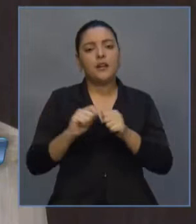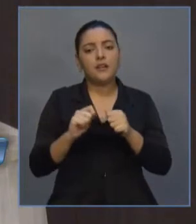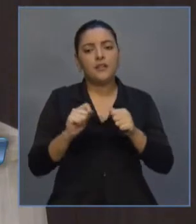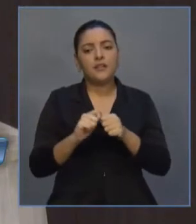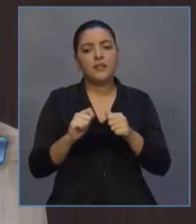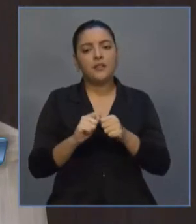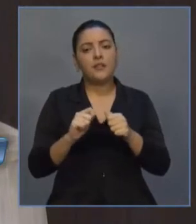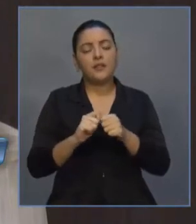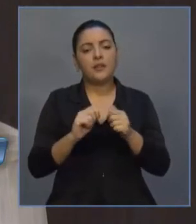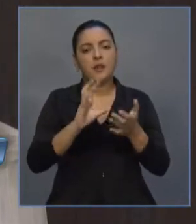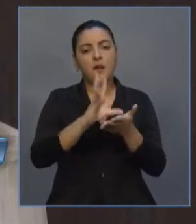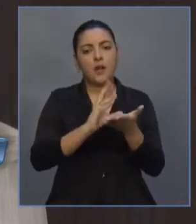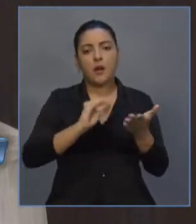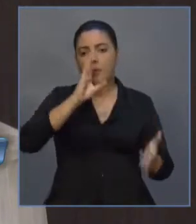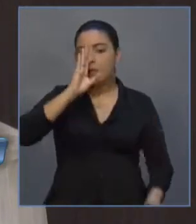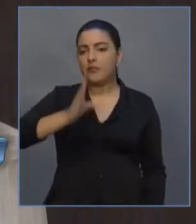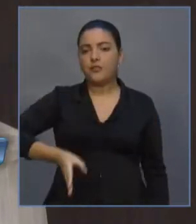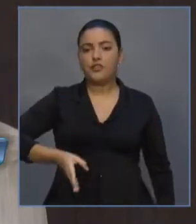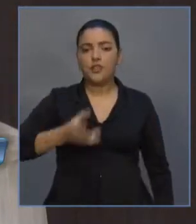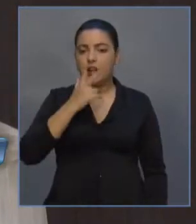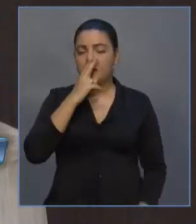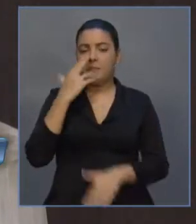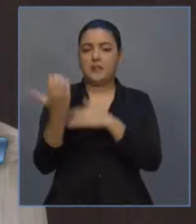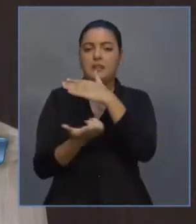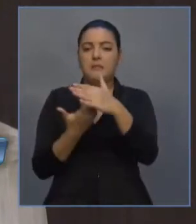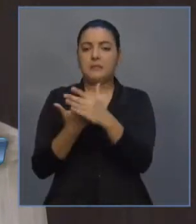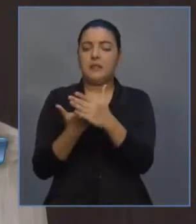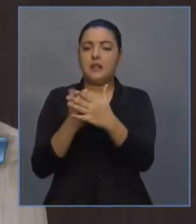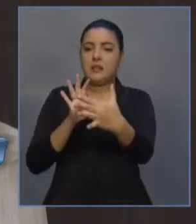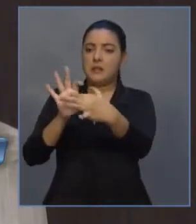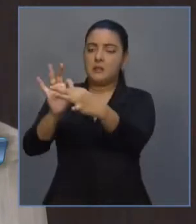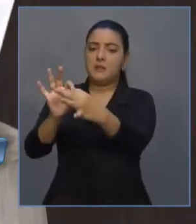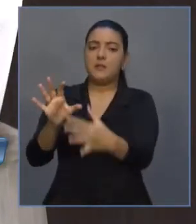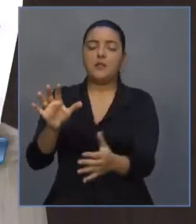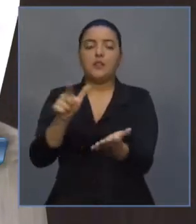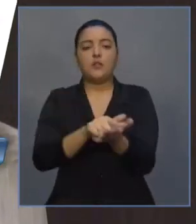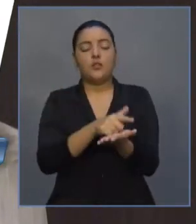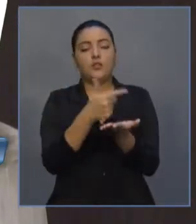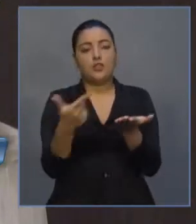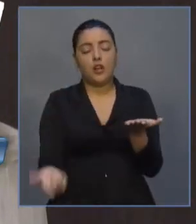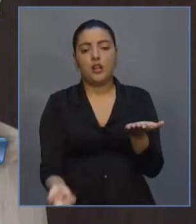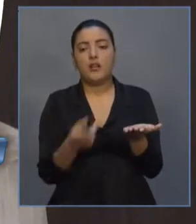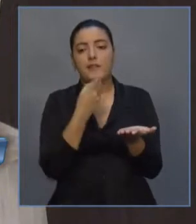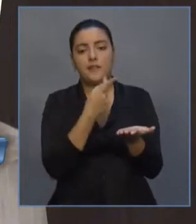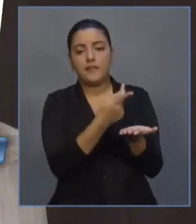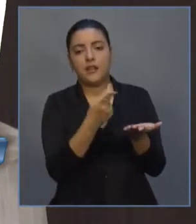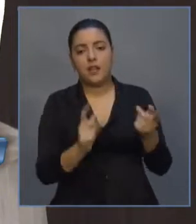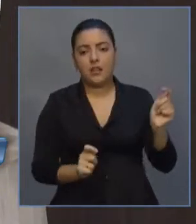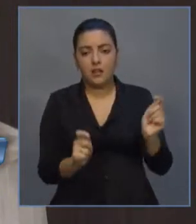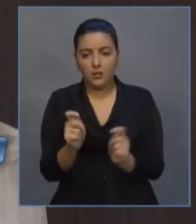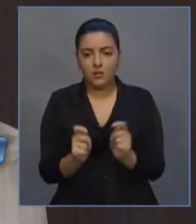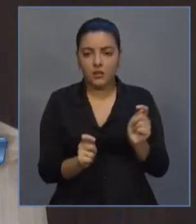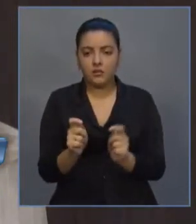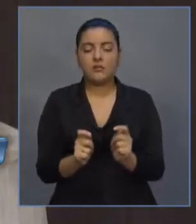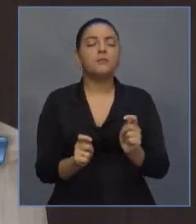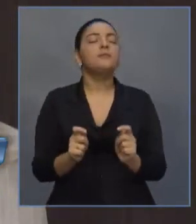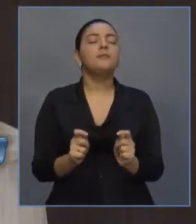com destinatário fixo. Os jornais dão conta da negociação